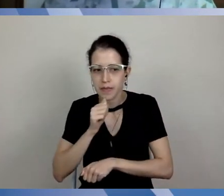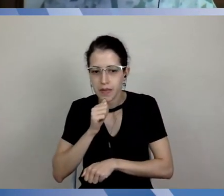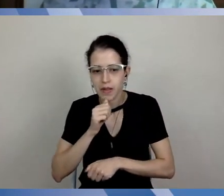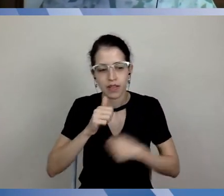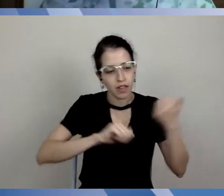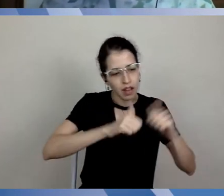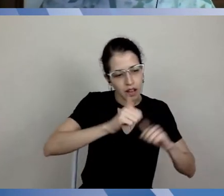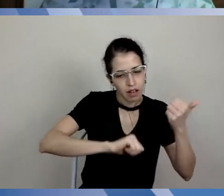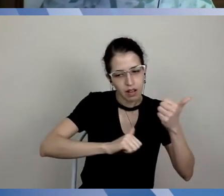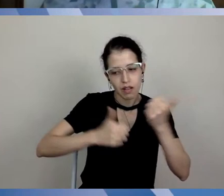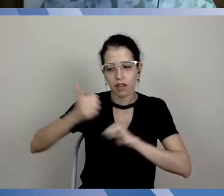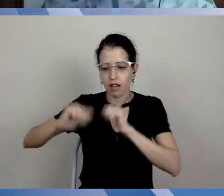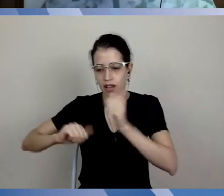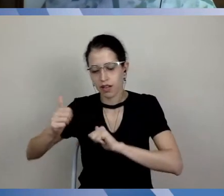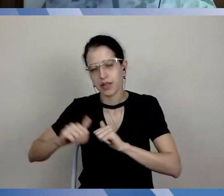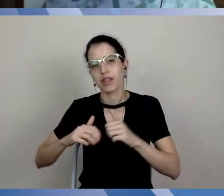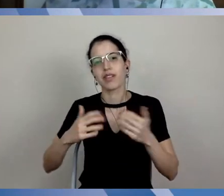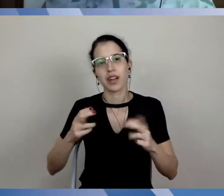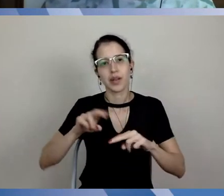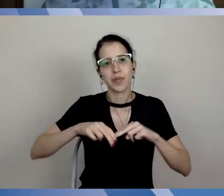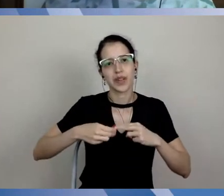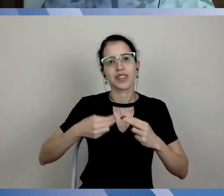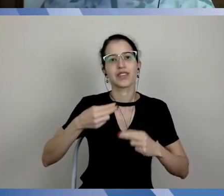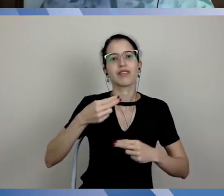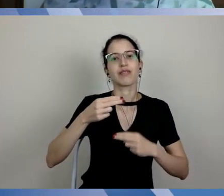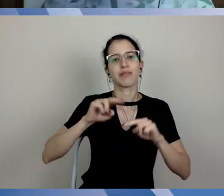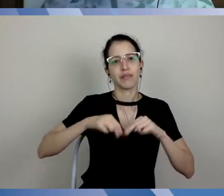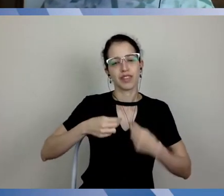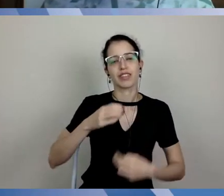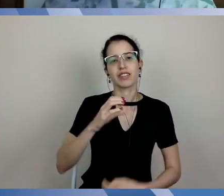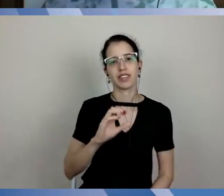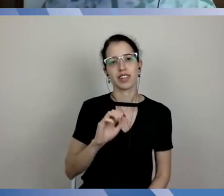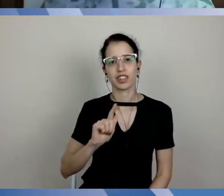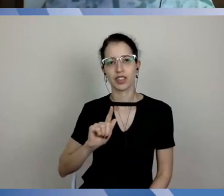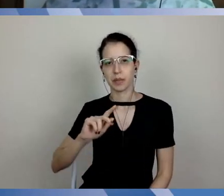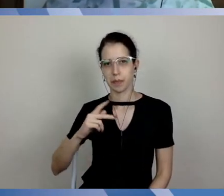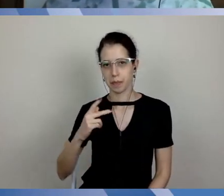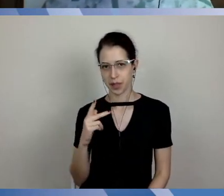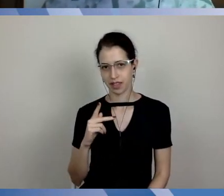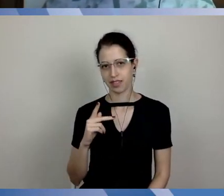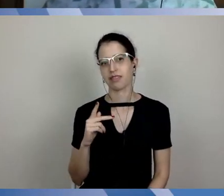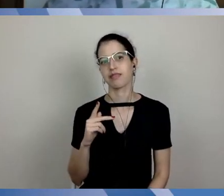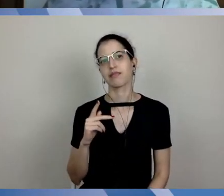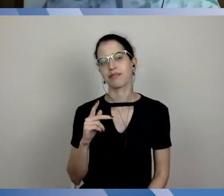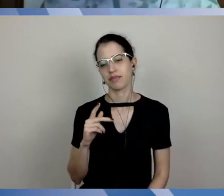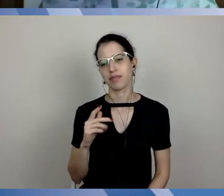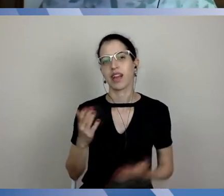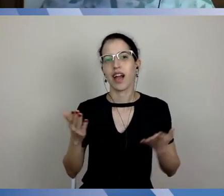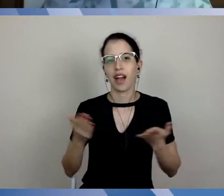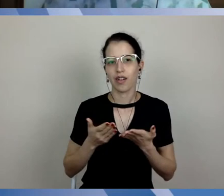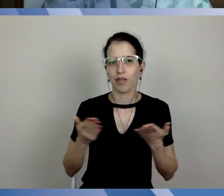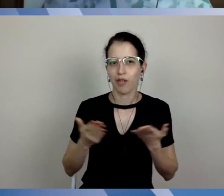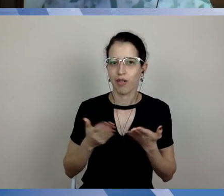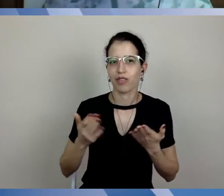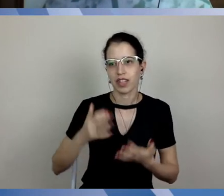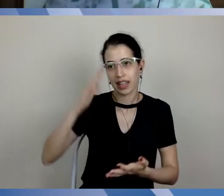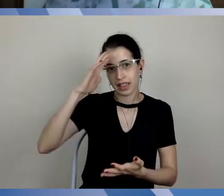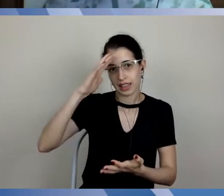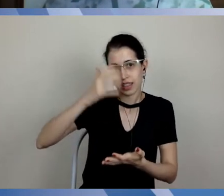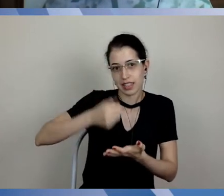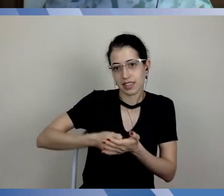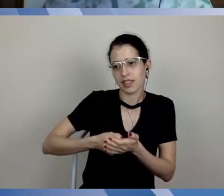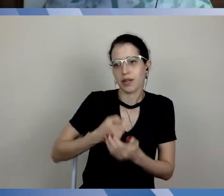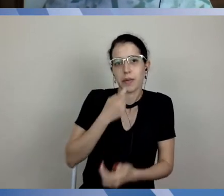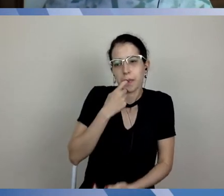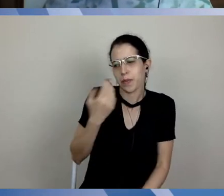o CGP, nessa sua versão, este plano, essas decisões estão sendo tomadas apenas alguns dias,